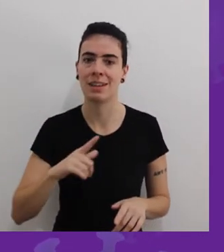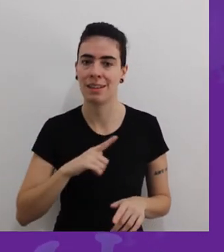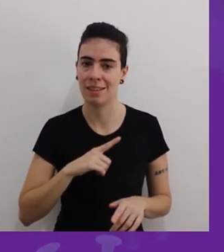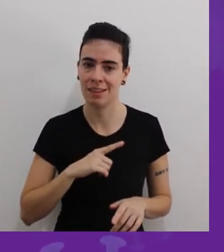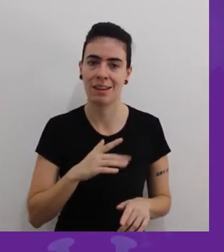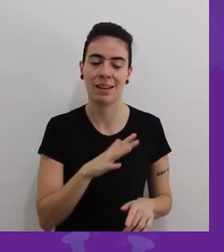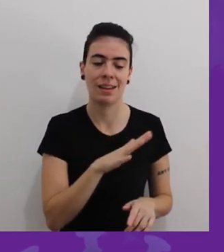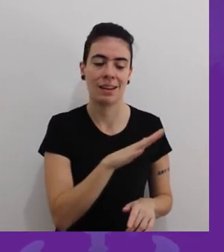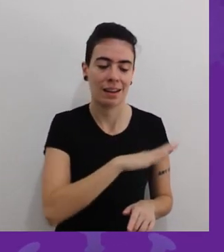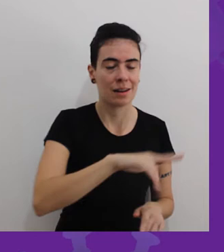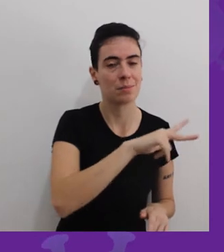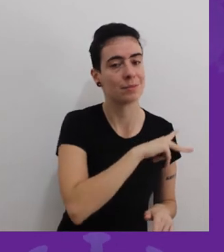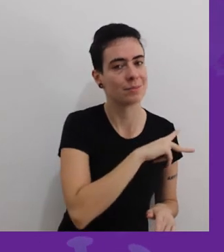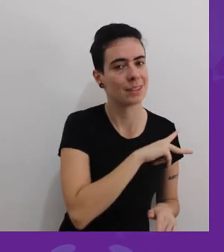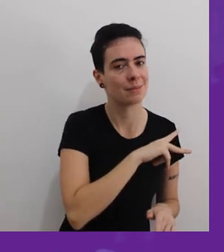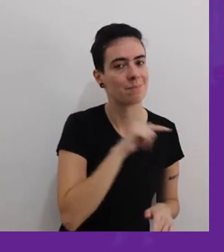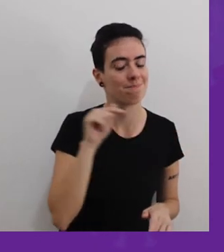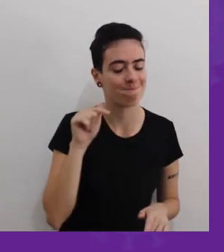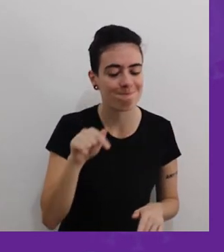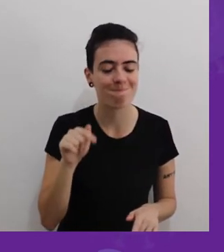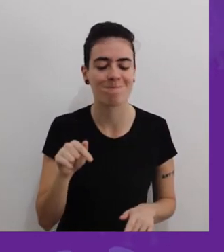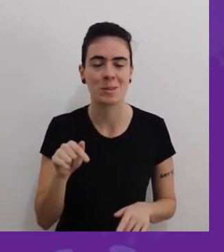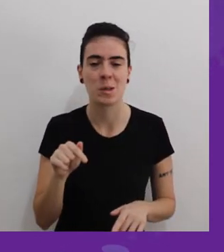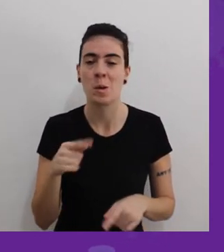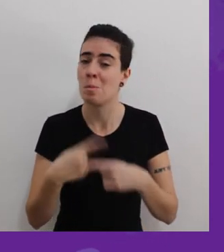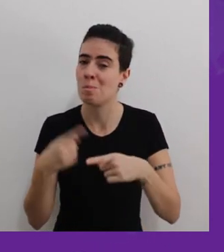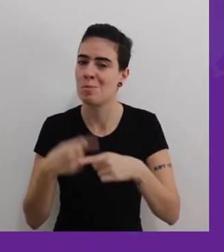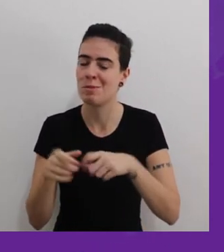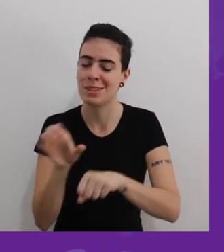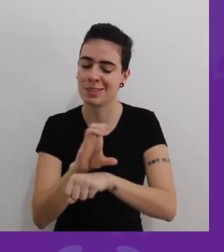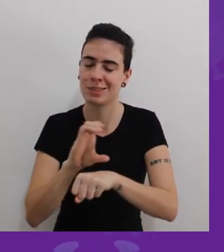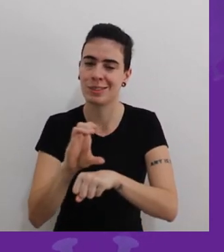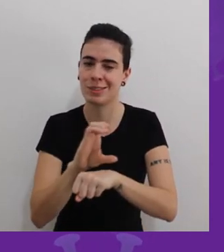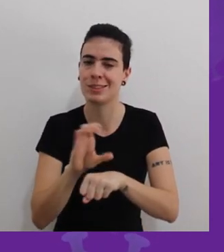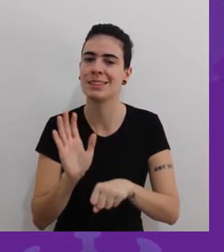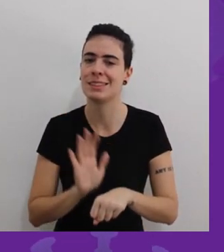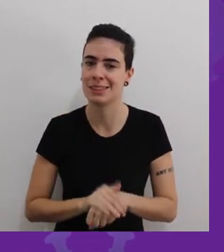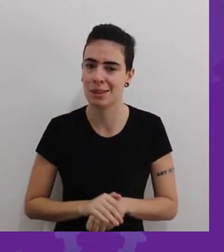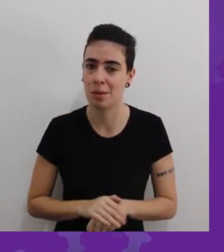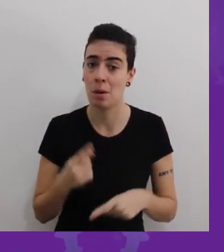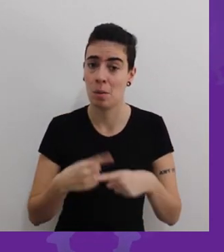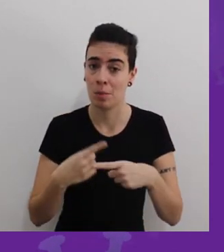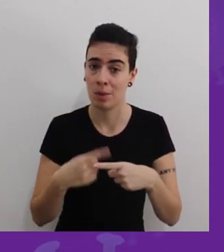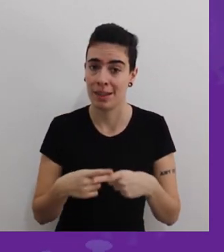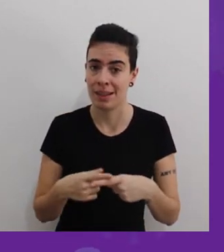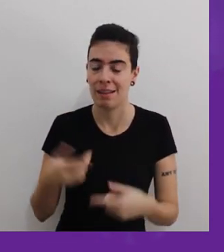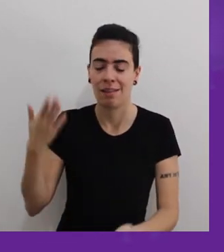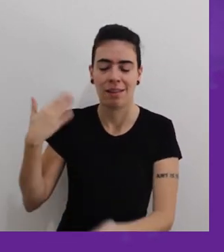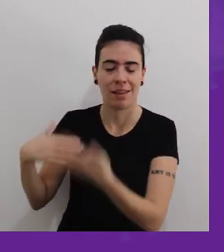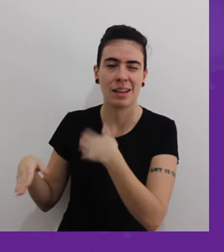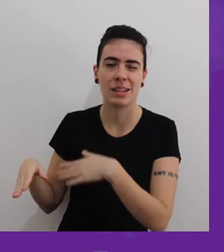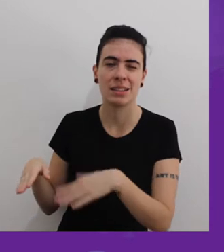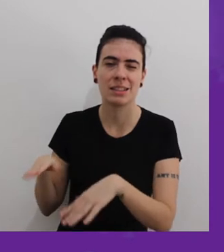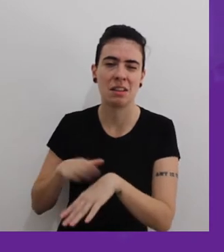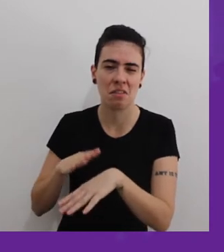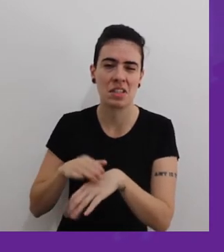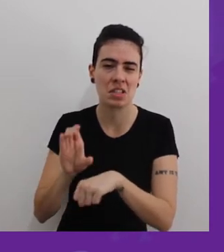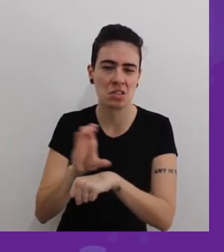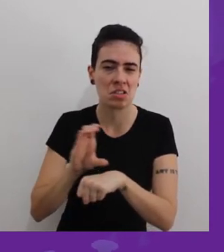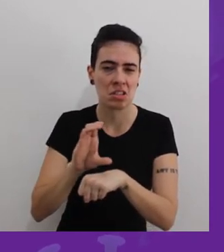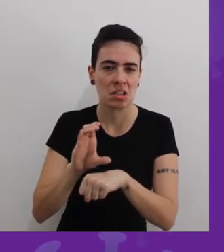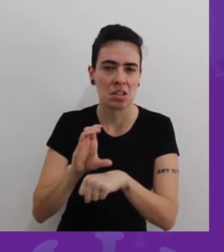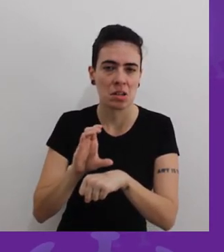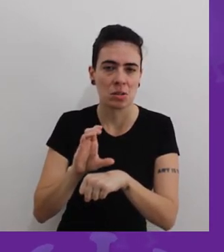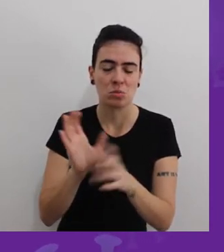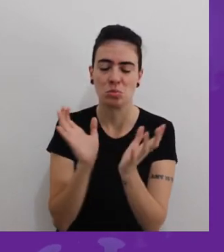colocado na Constituição de 1988 por pressão do Centrão, na época, que era uma ala de direita,